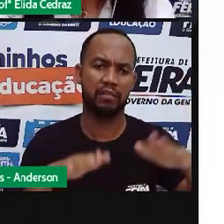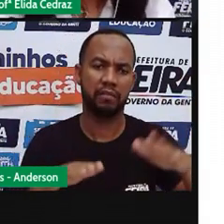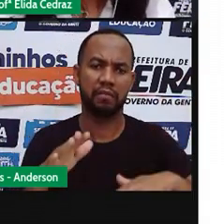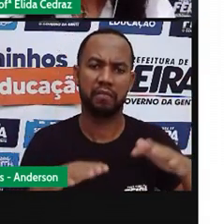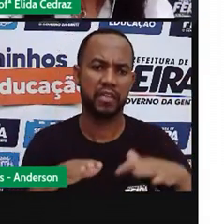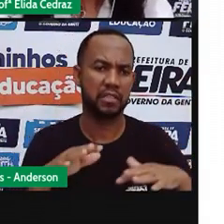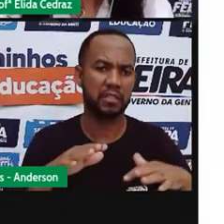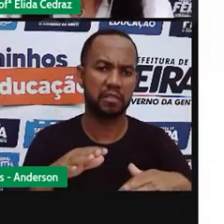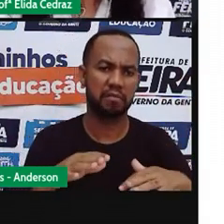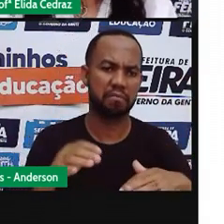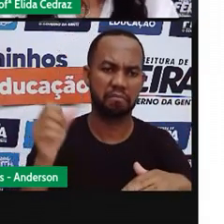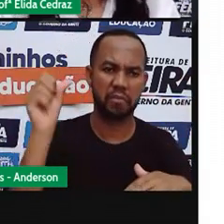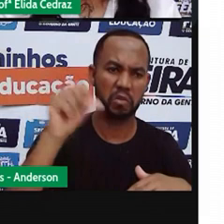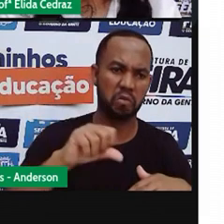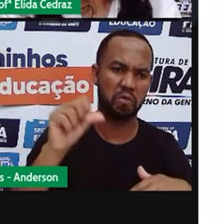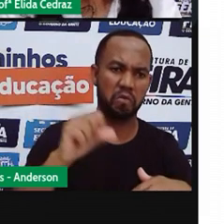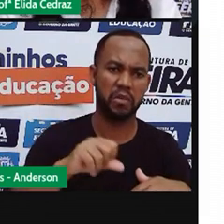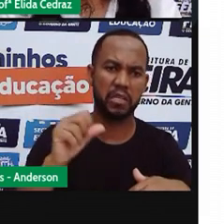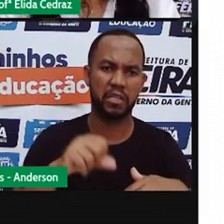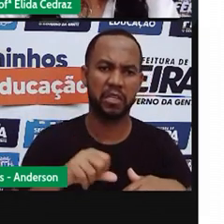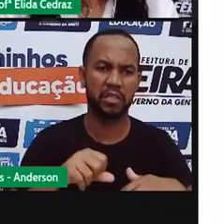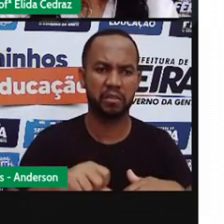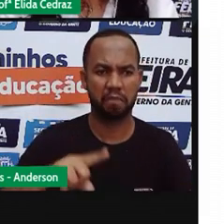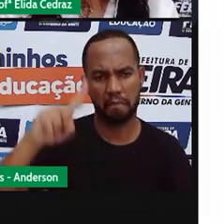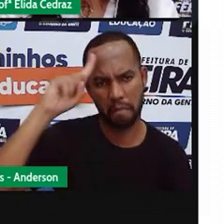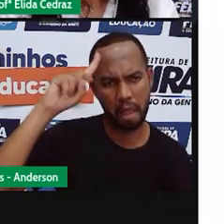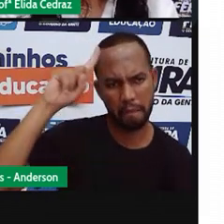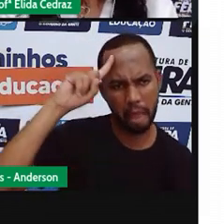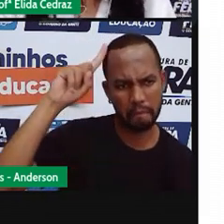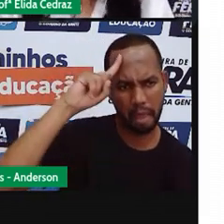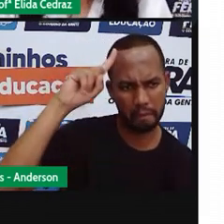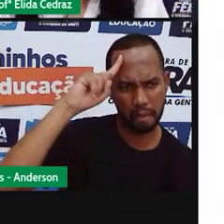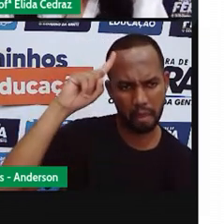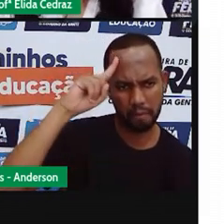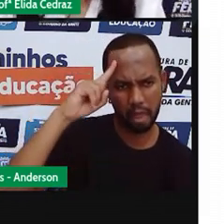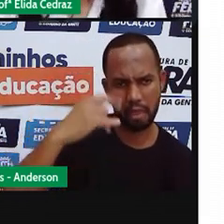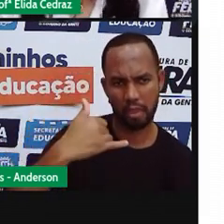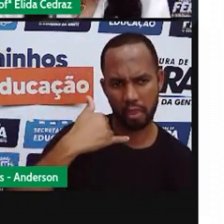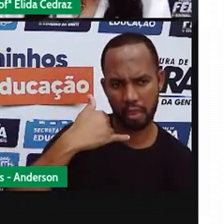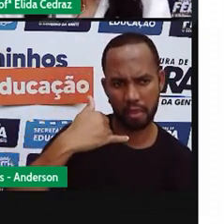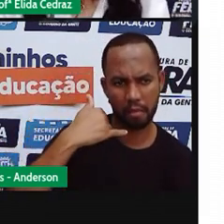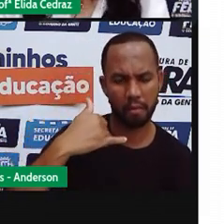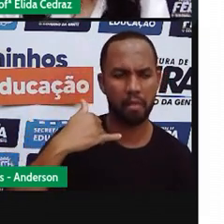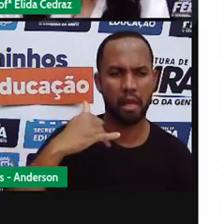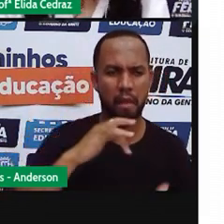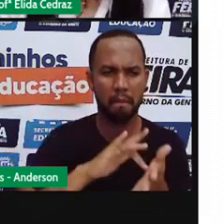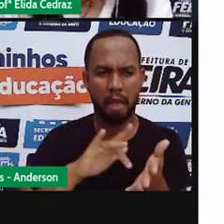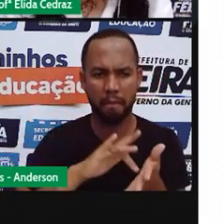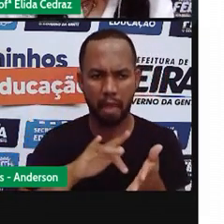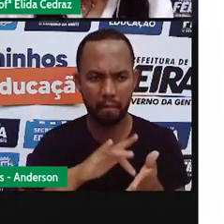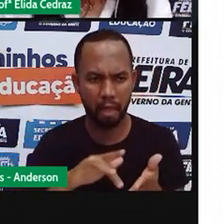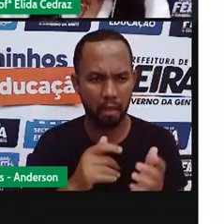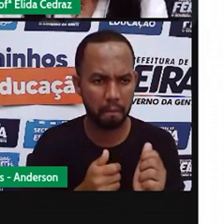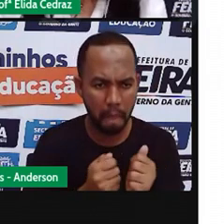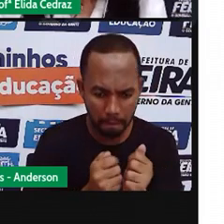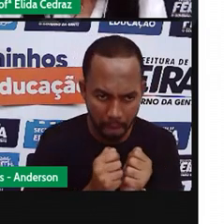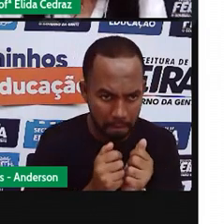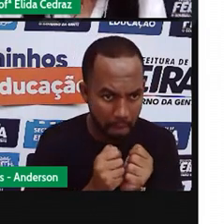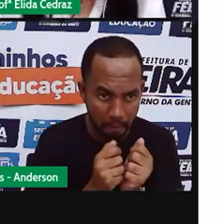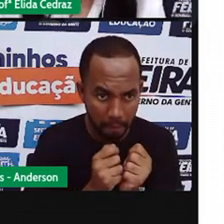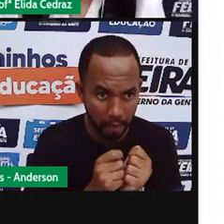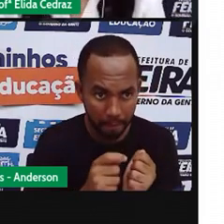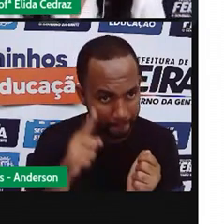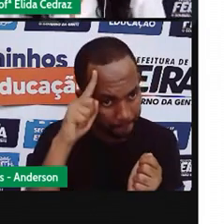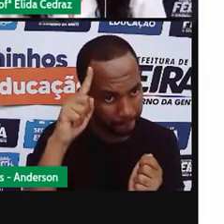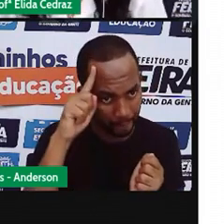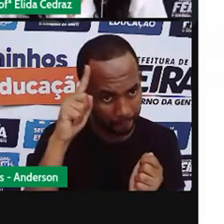legal para a gente. O uso excessivo do celular, o aumento da exposição pública nas redes sociais.